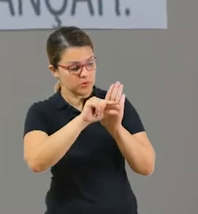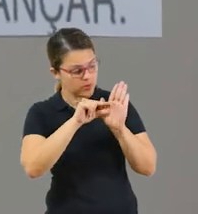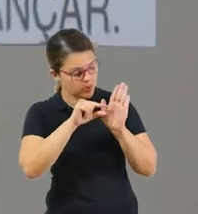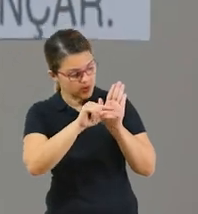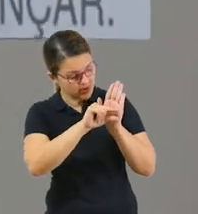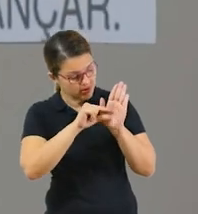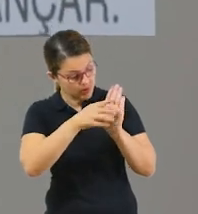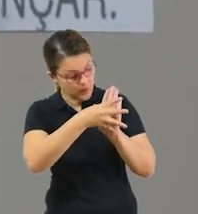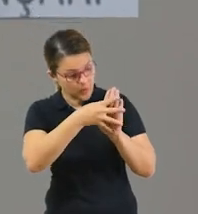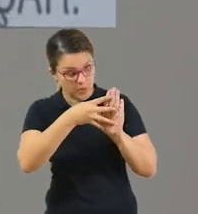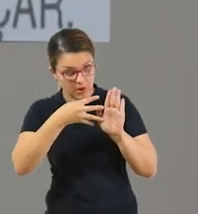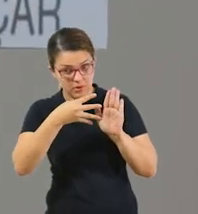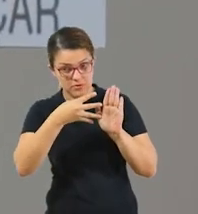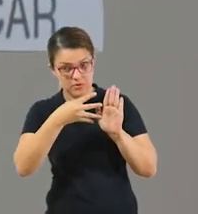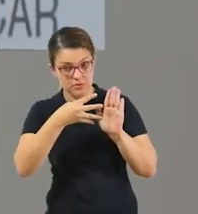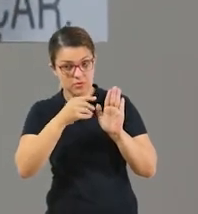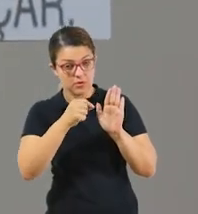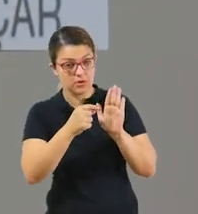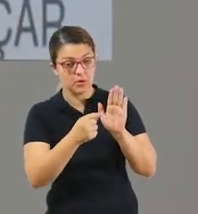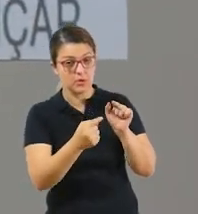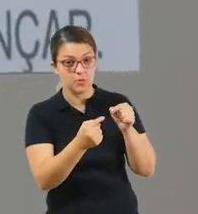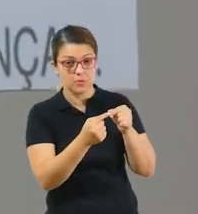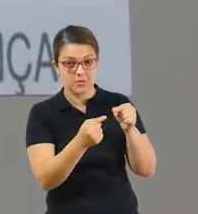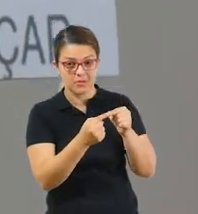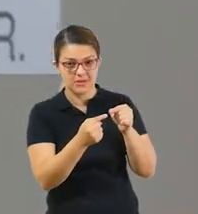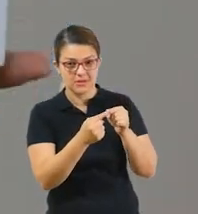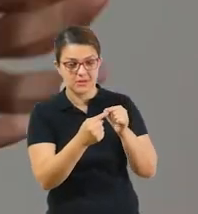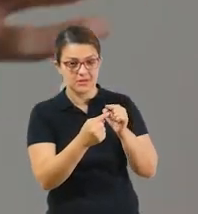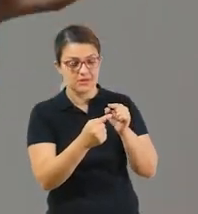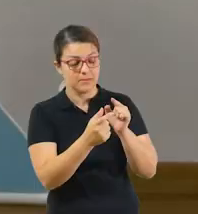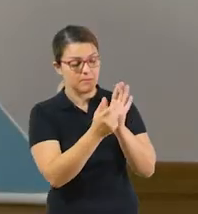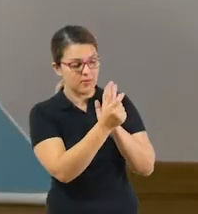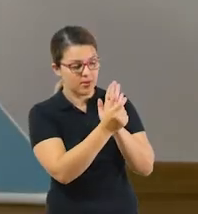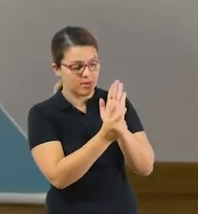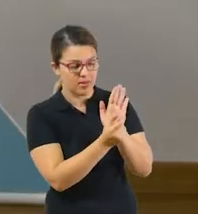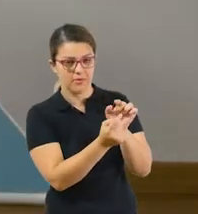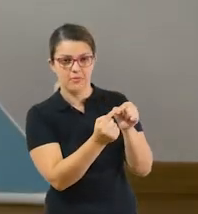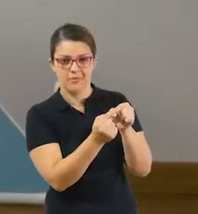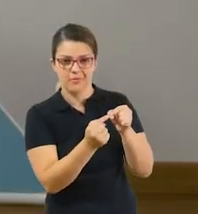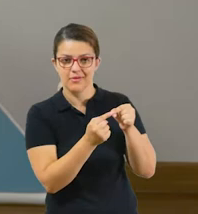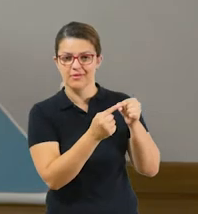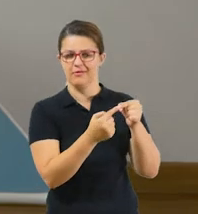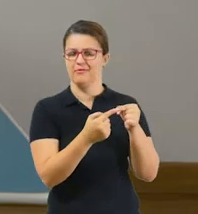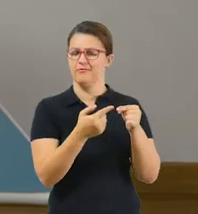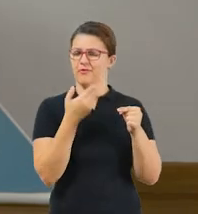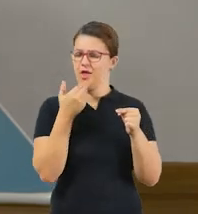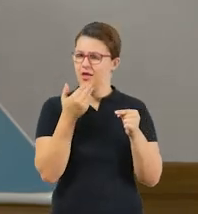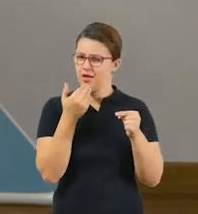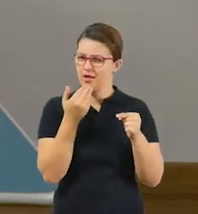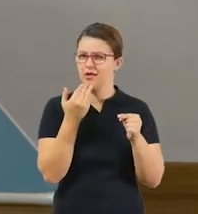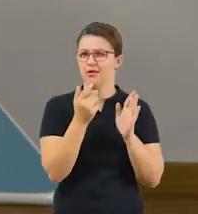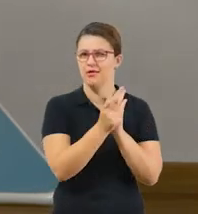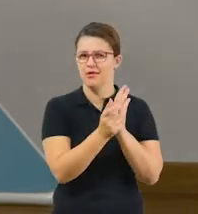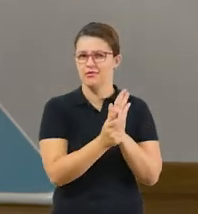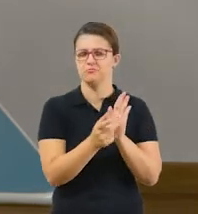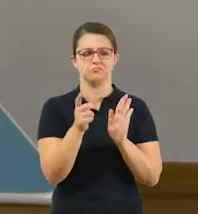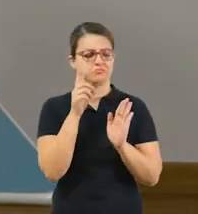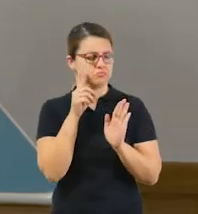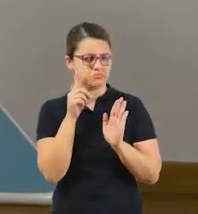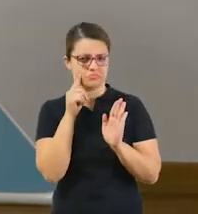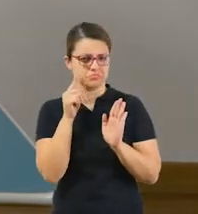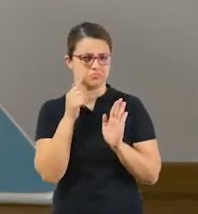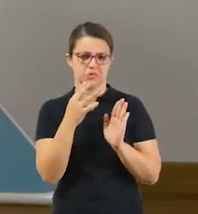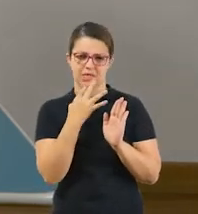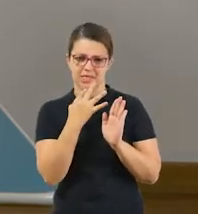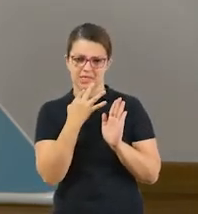E as rimas geralmente são no segundo ou no terceiro verso. É muito legal trabalhar com a criança porque são rimas fáceis,